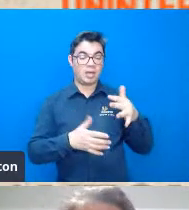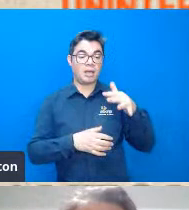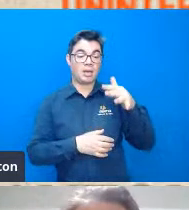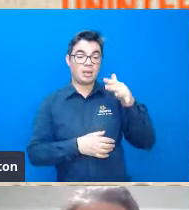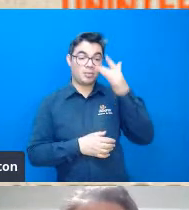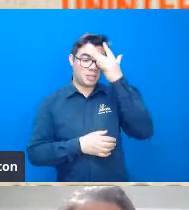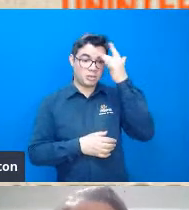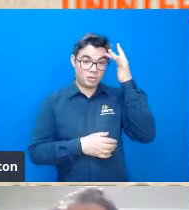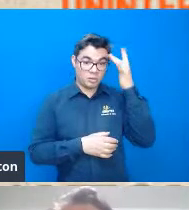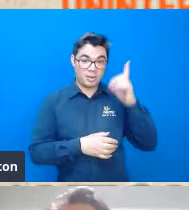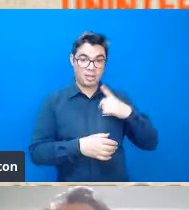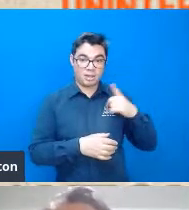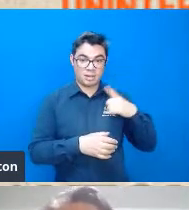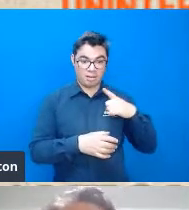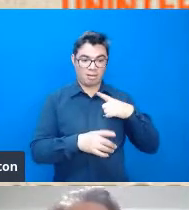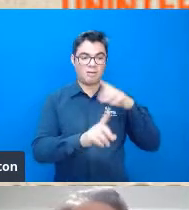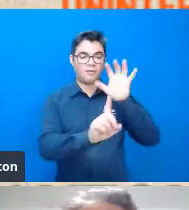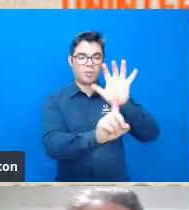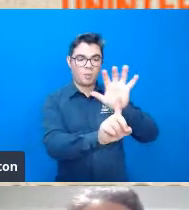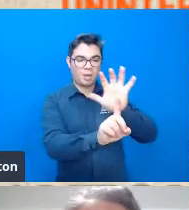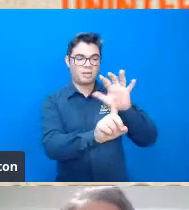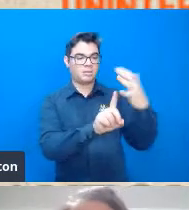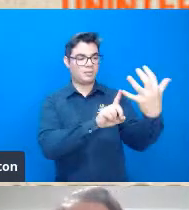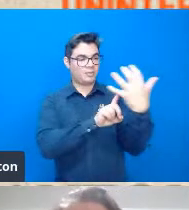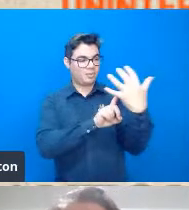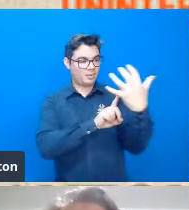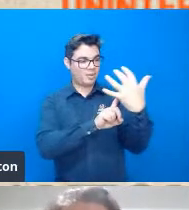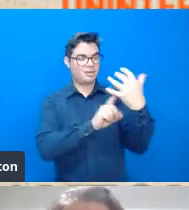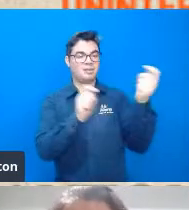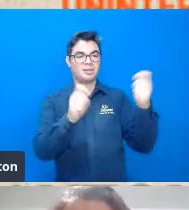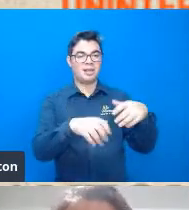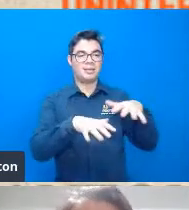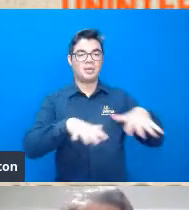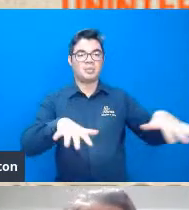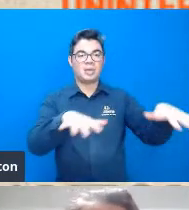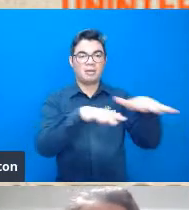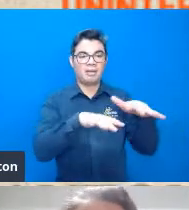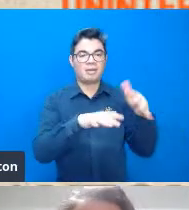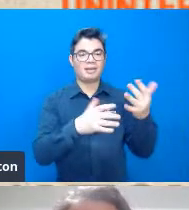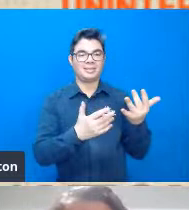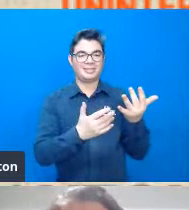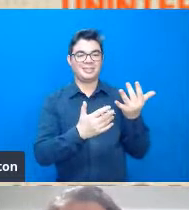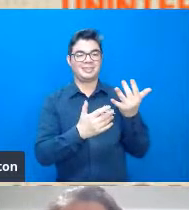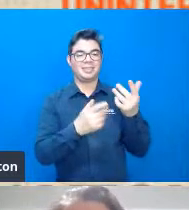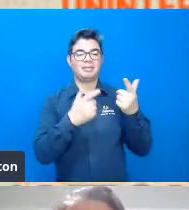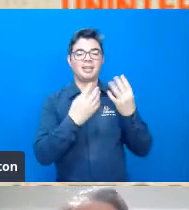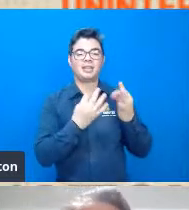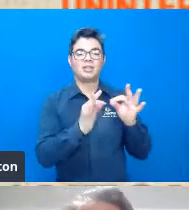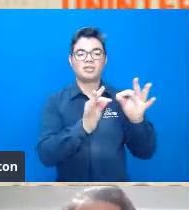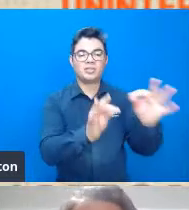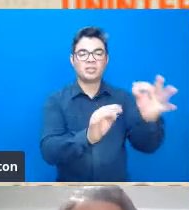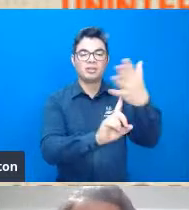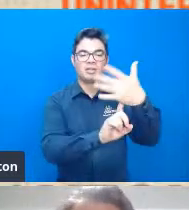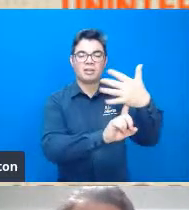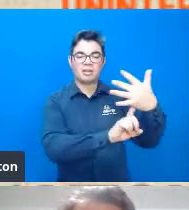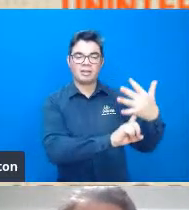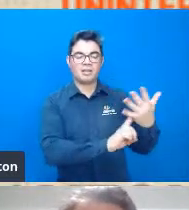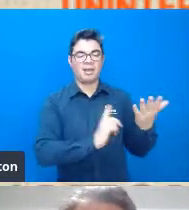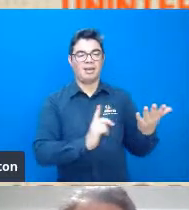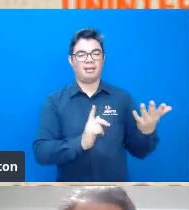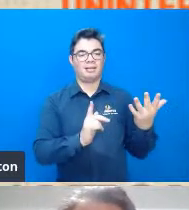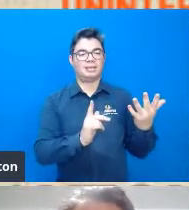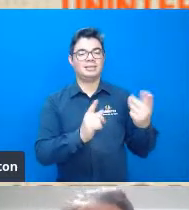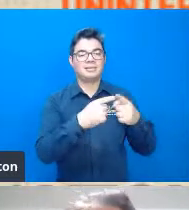e influenciamos diferentes pessoas, o meio ambiente, desenvolvemos ciência, desenvolvemos tecnologia e tudo isso impacta